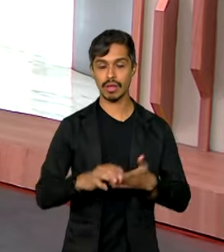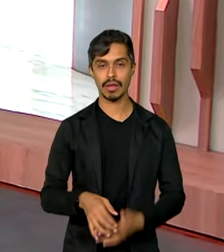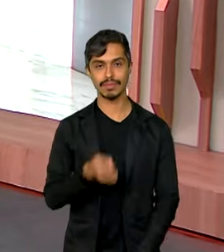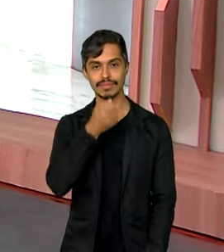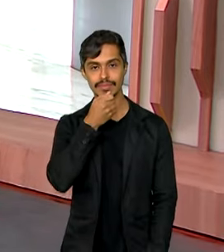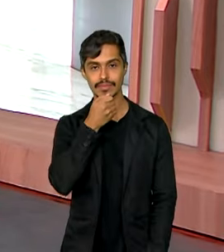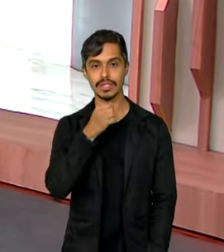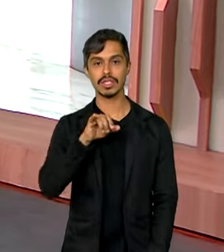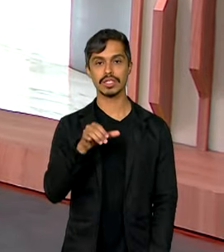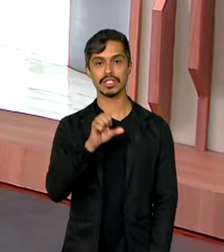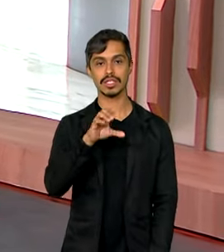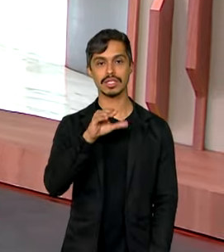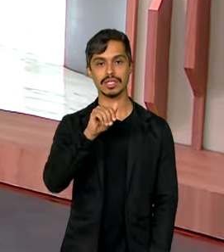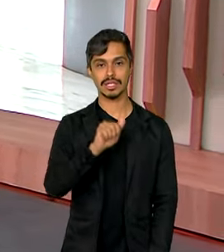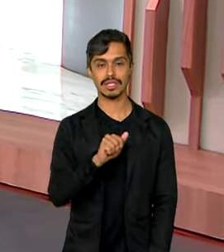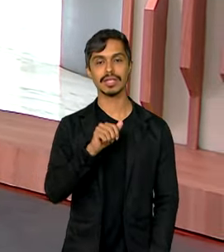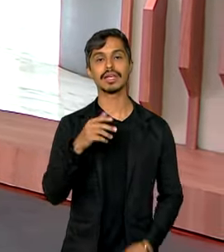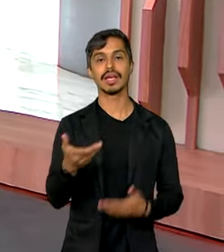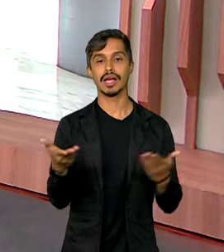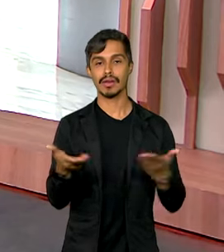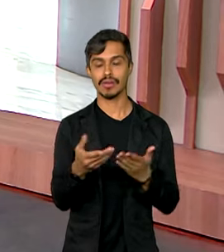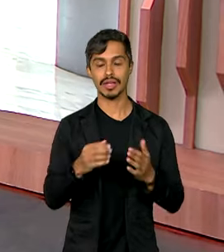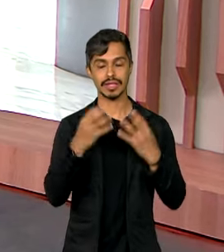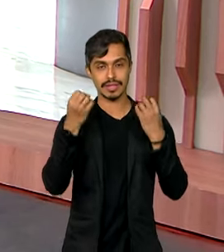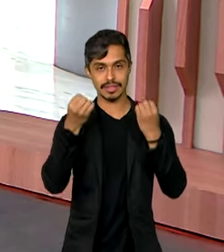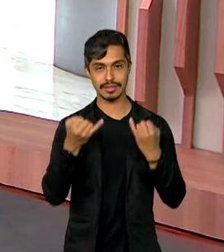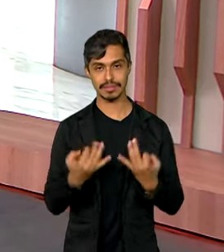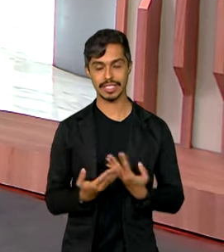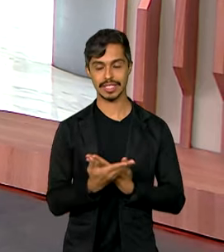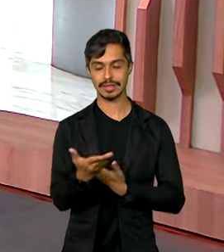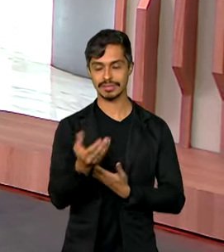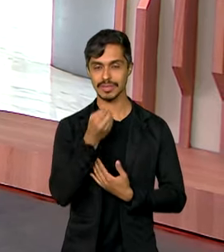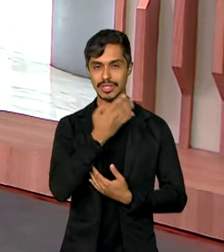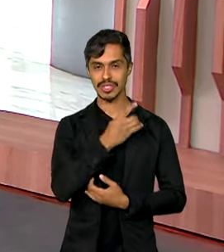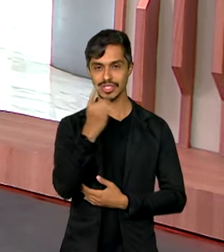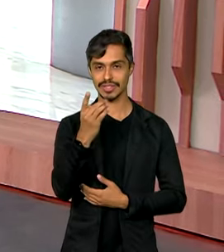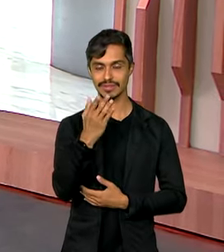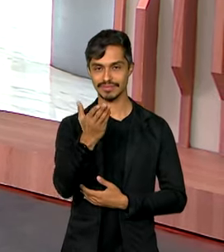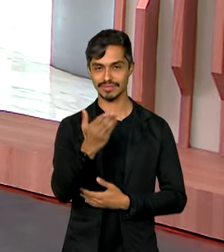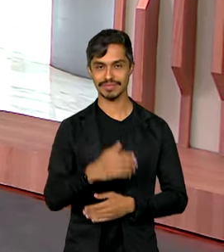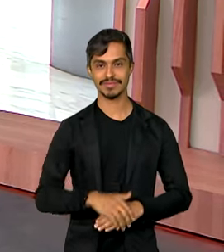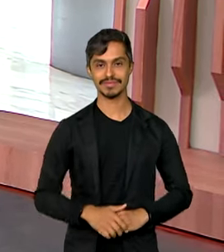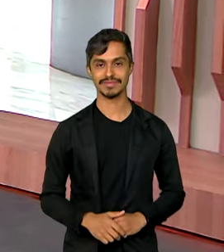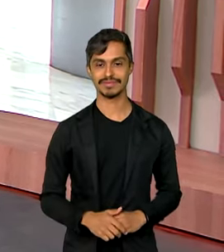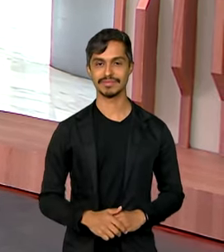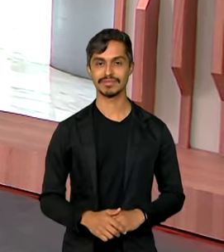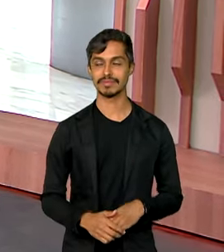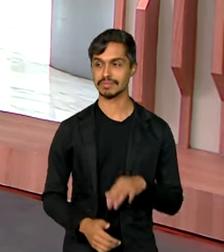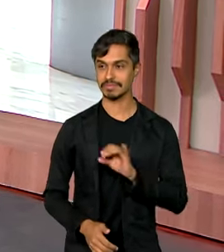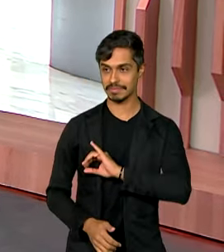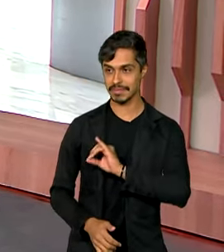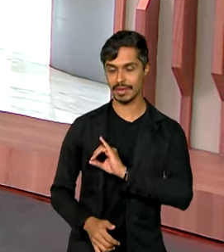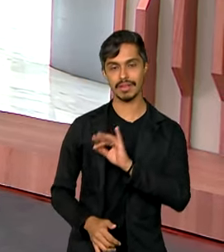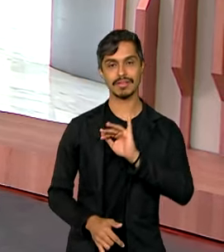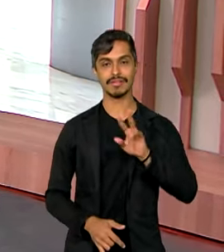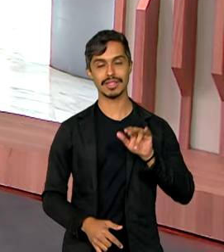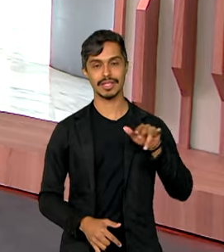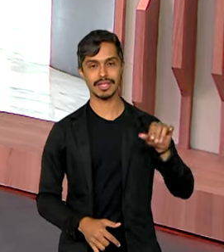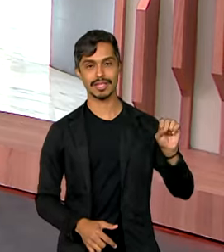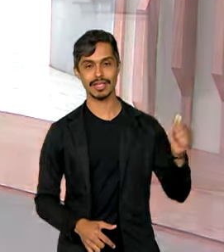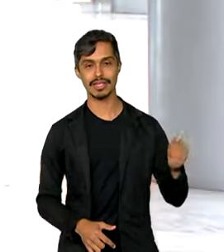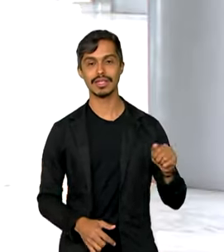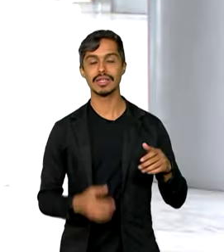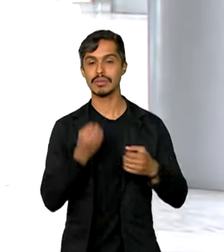Gonçalves, que tem todas as informações ao vivo. Bom dia, Jéssica. Oi, Vanessa, bom dia para você, bom dia a todos.